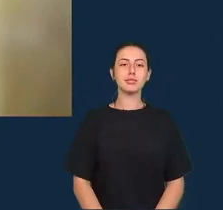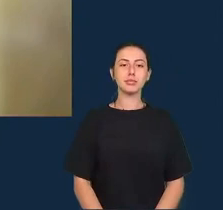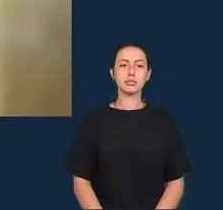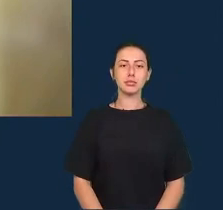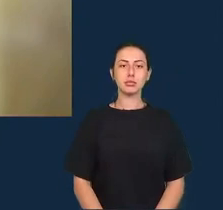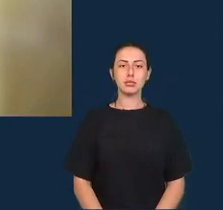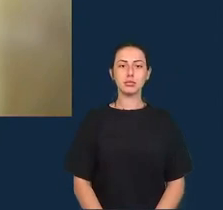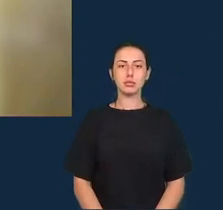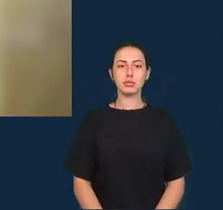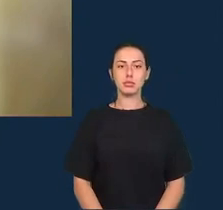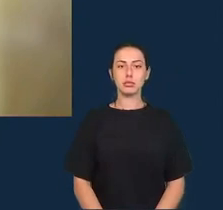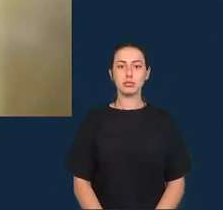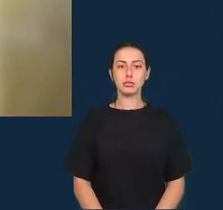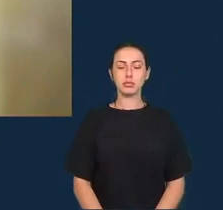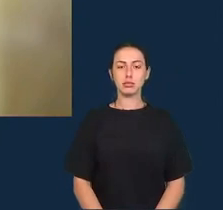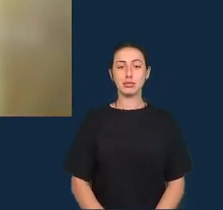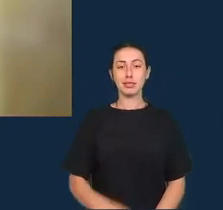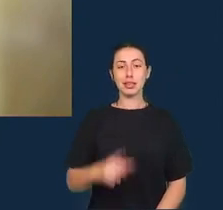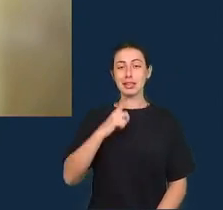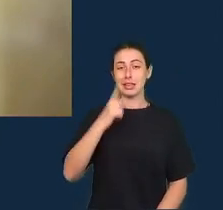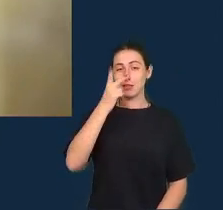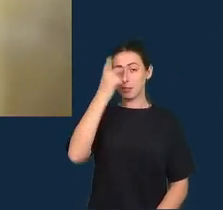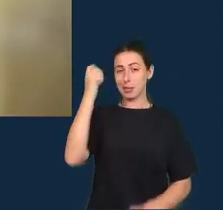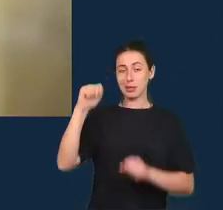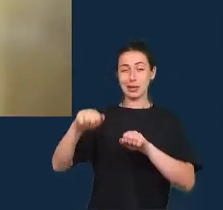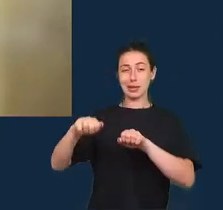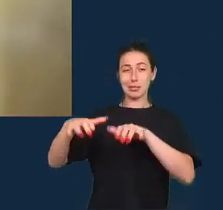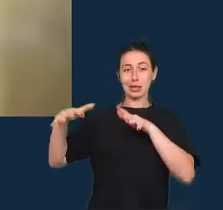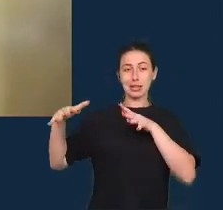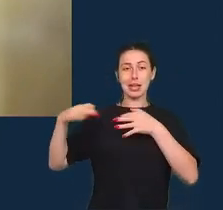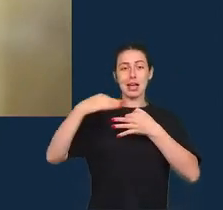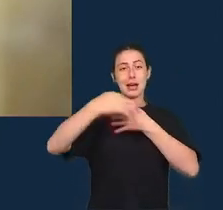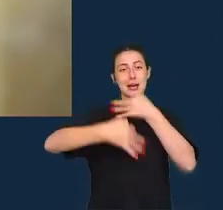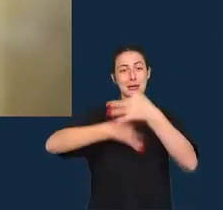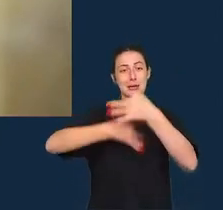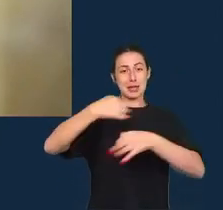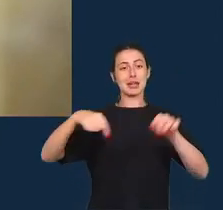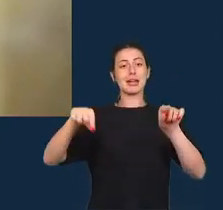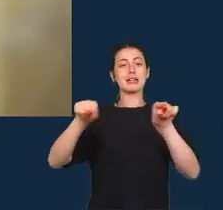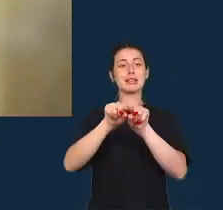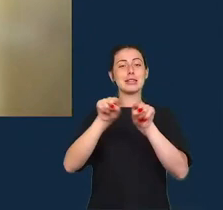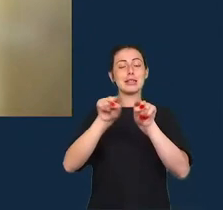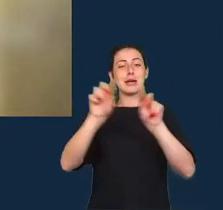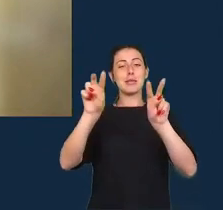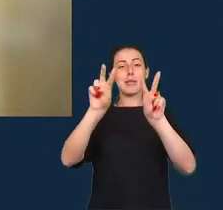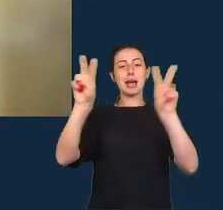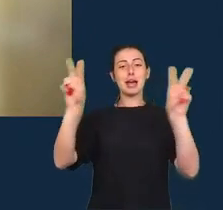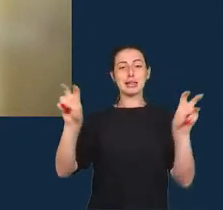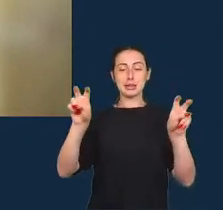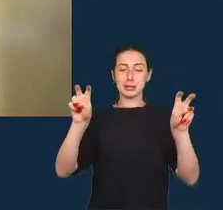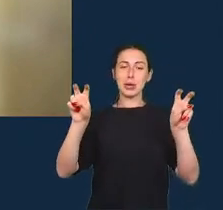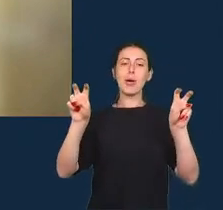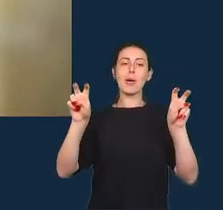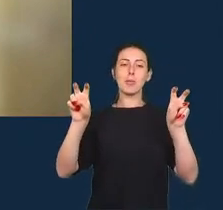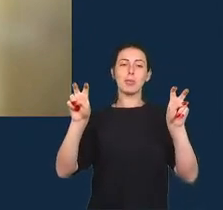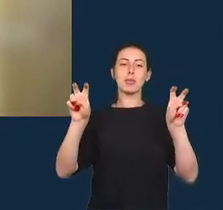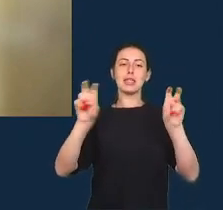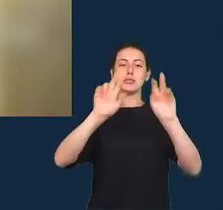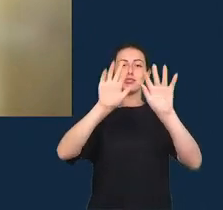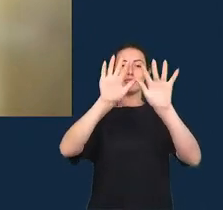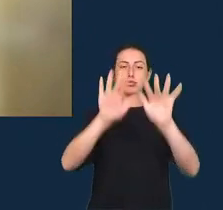tivemos alguém da plateia também comentando a respeito do trabalho da Mona Chalabi Matheus